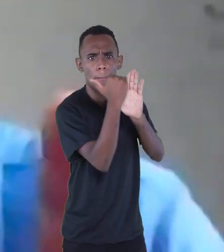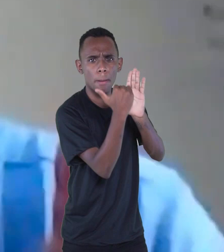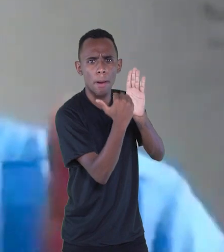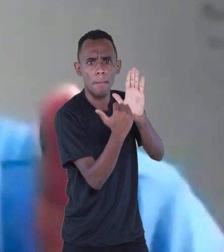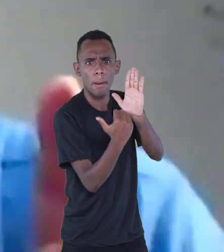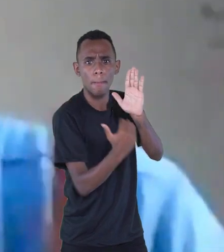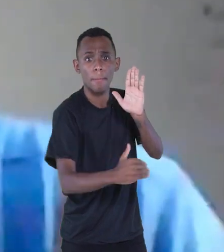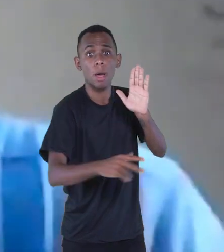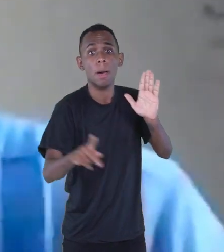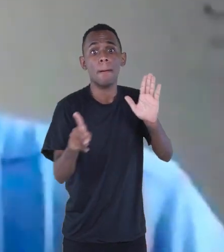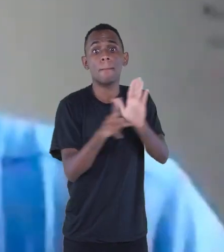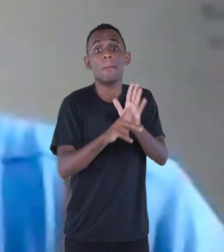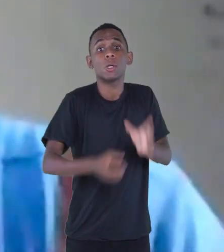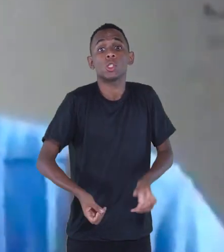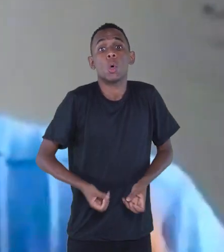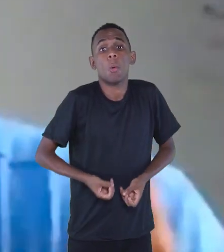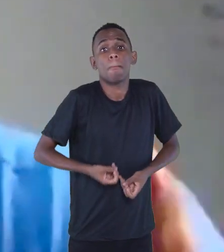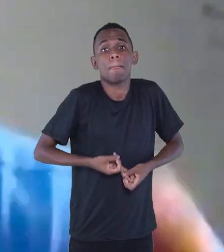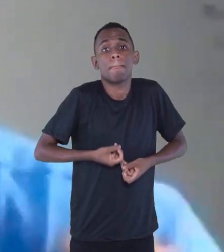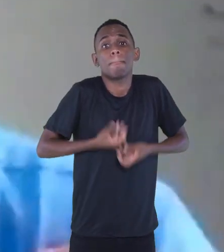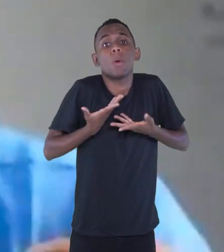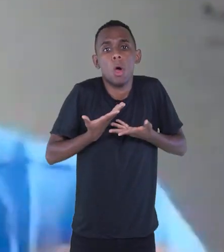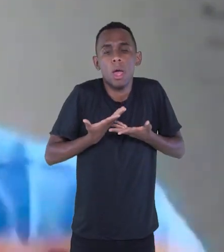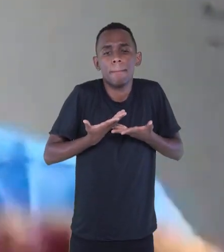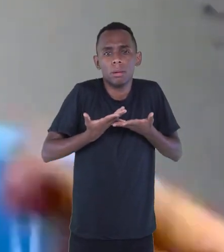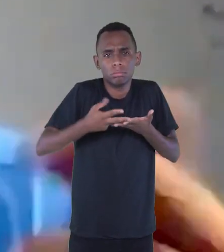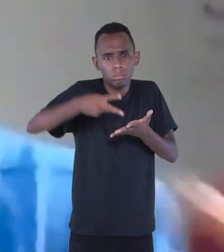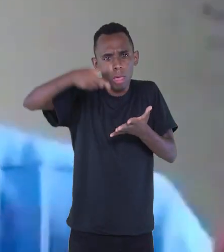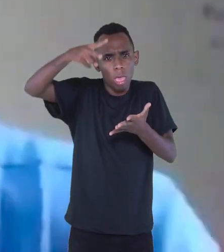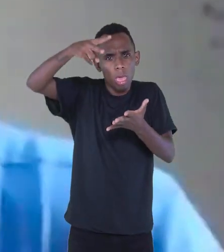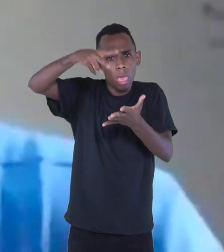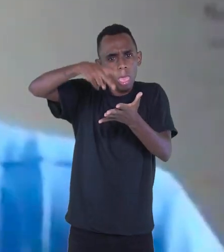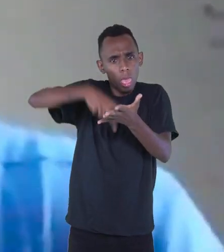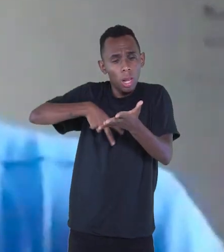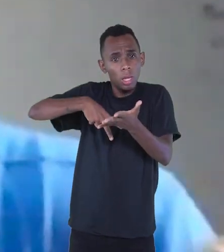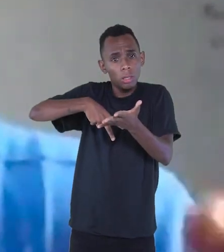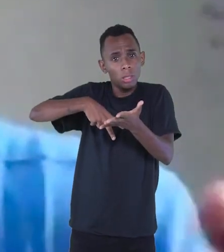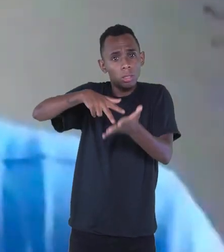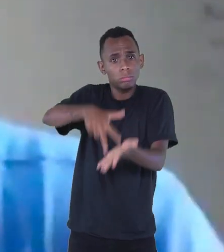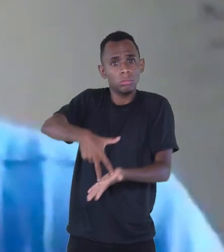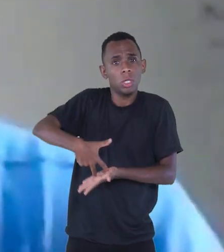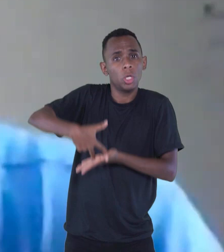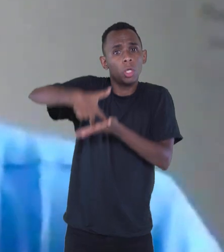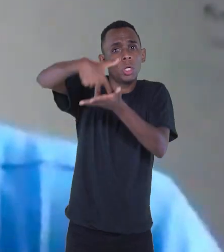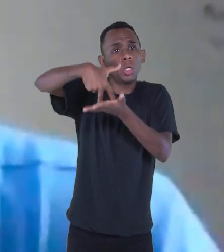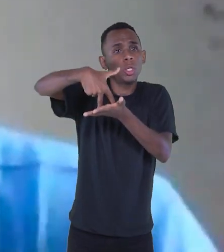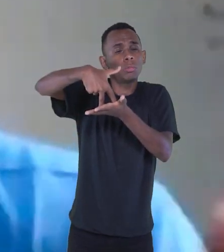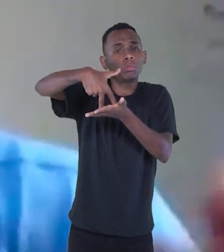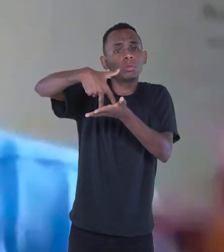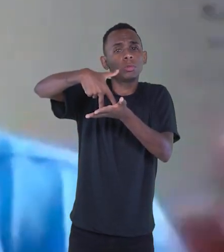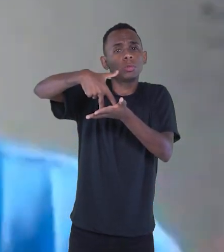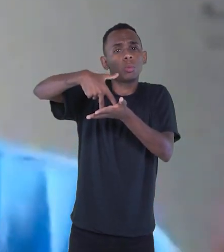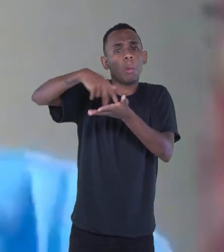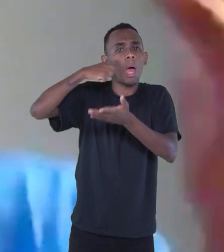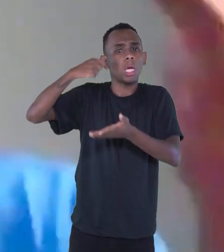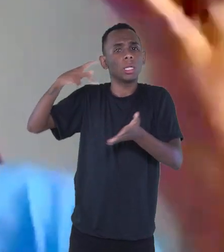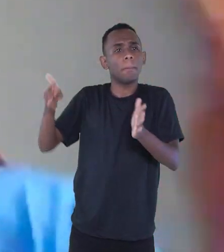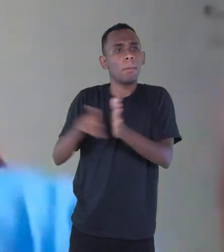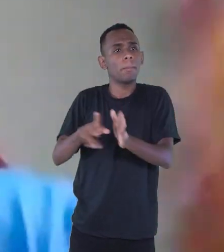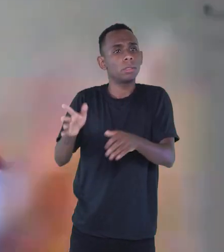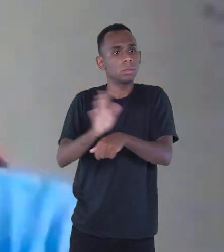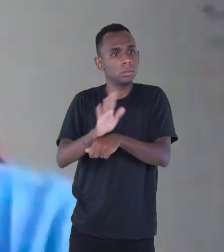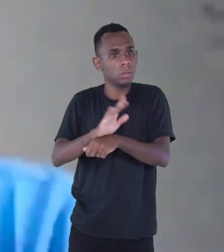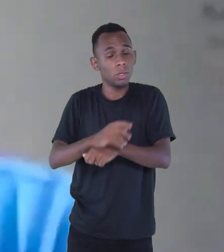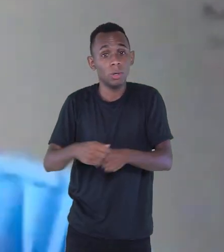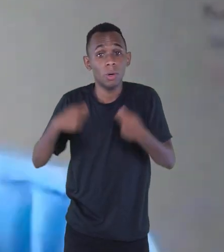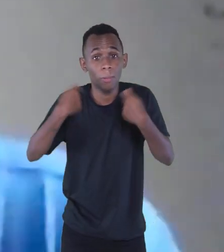versos de um poema pra ser lidos no plenário por uma atriz de cinema. Eu vou ter